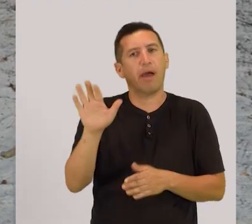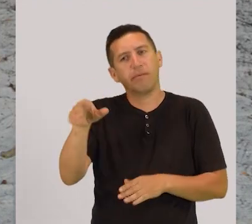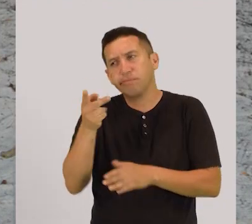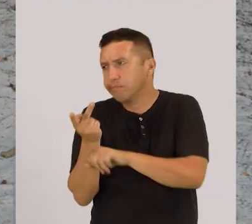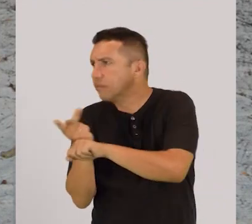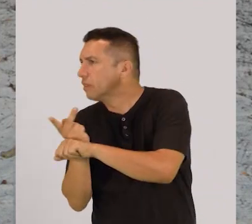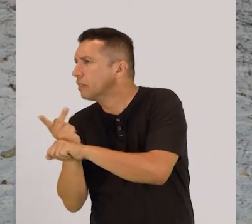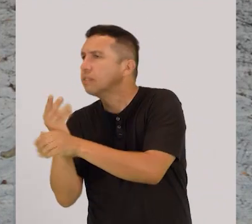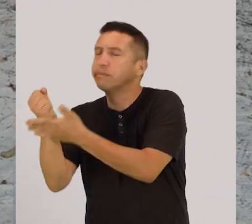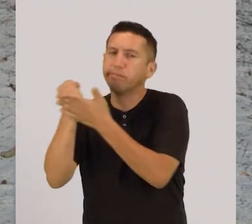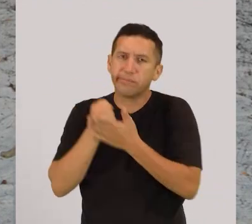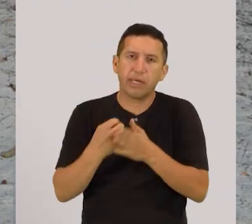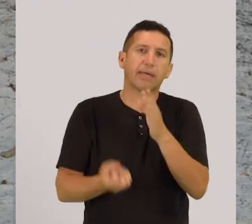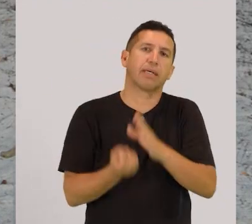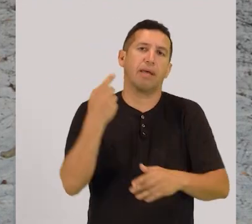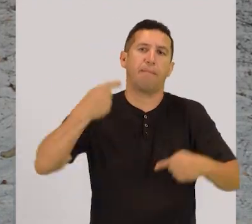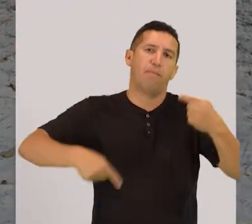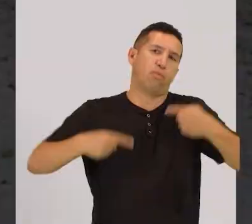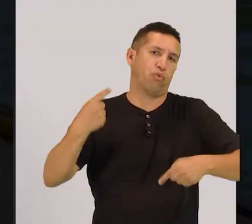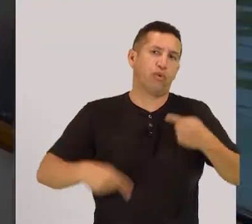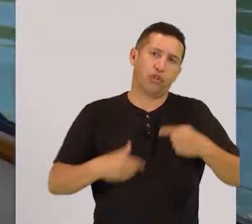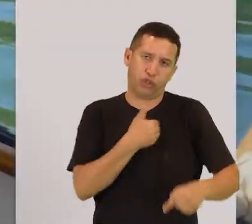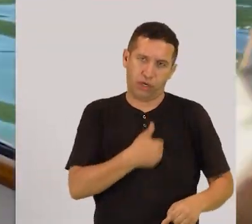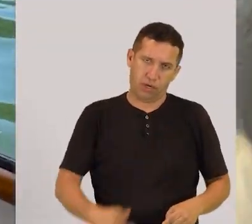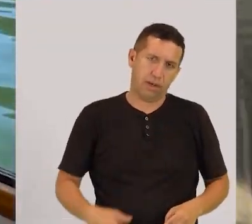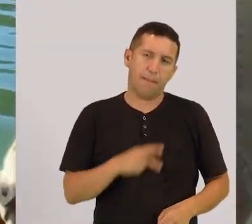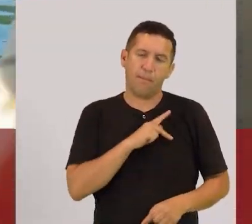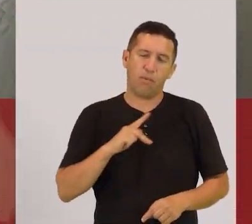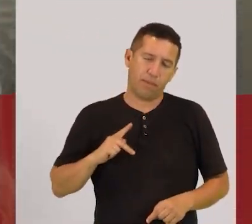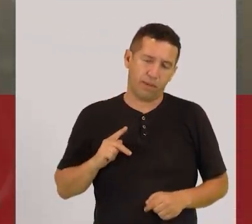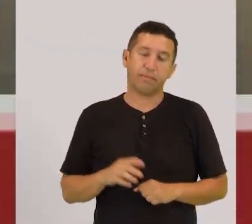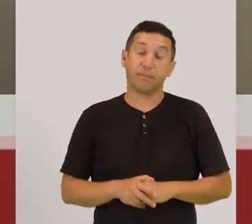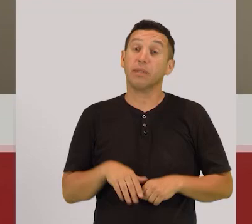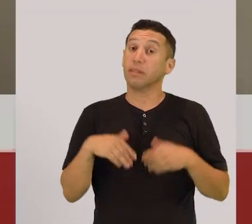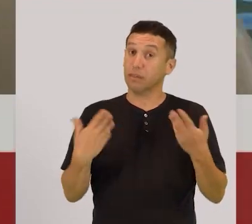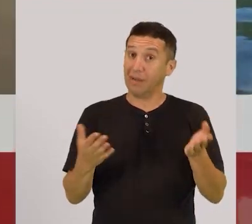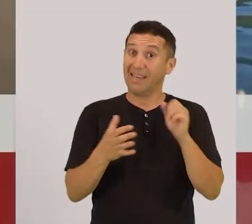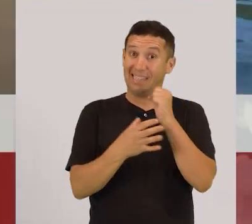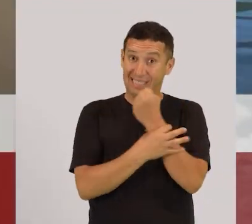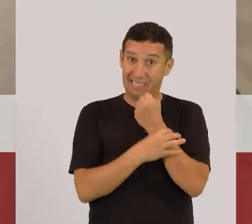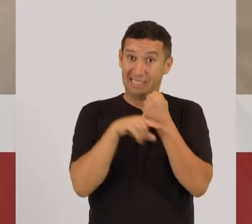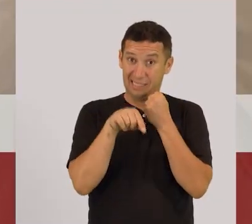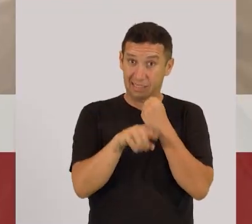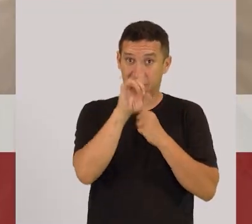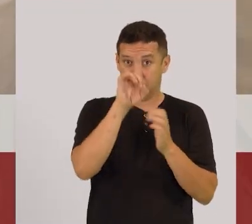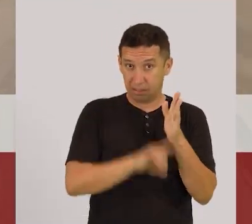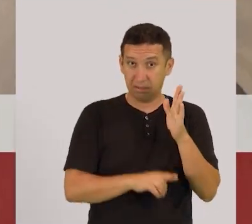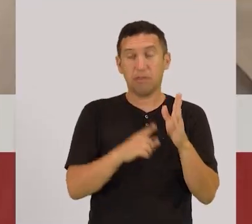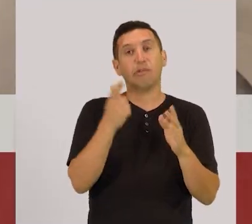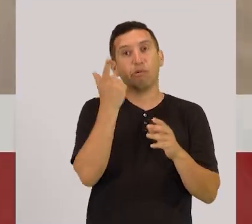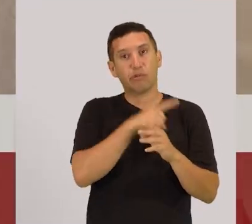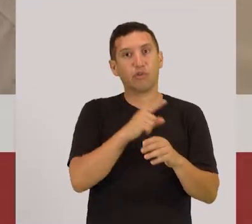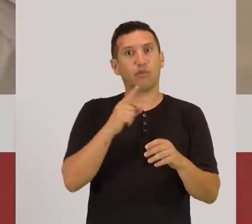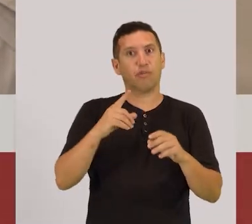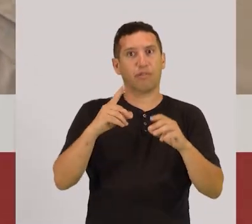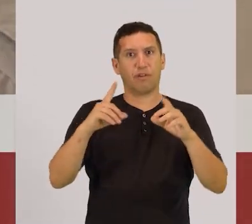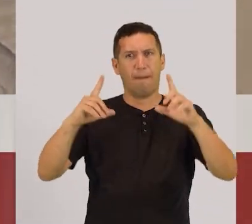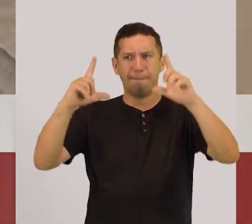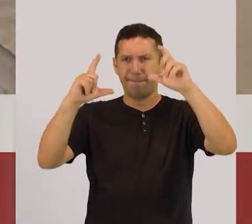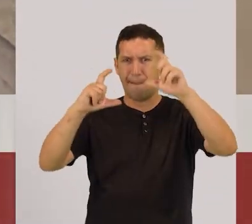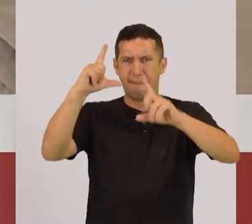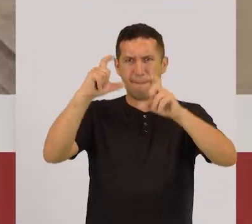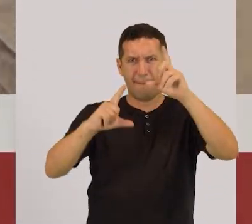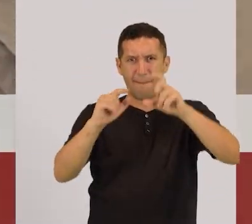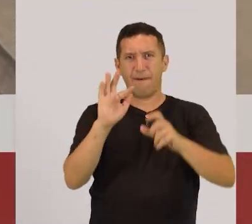mesmo na efetivação de políticas públicas no território. E a garantia desse direito rendeu até uma exposição fotográfica